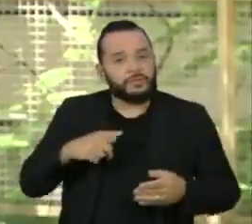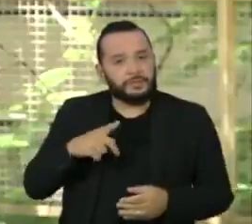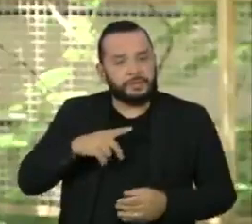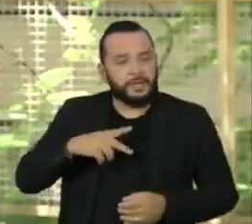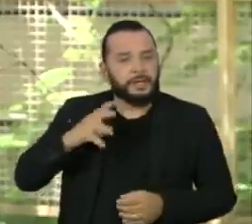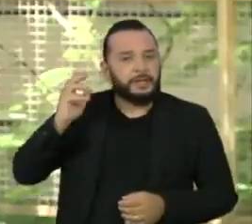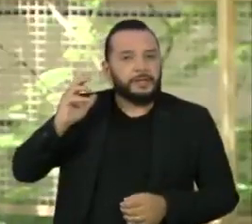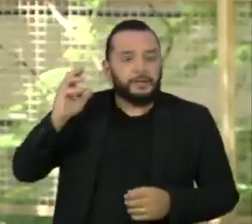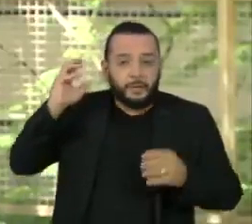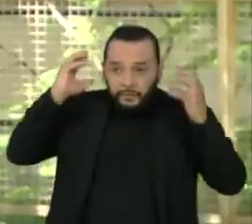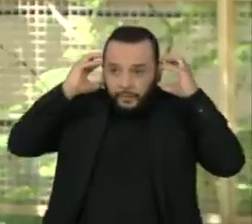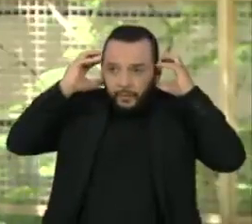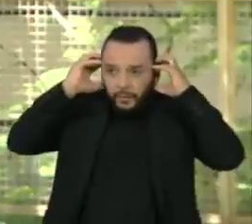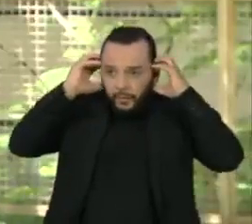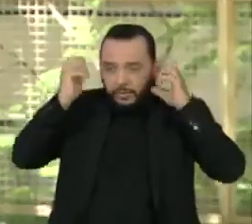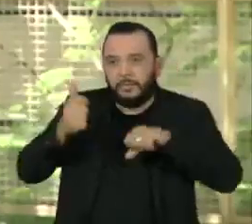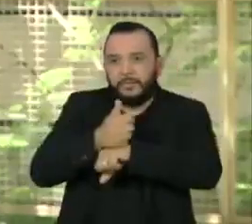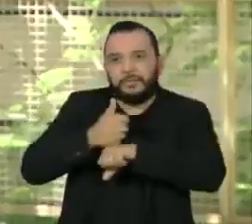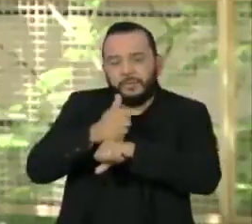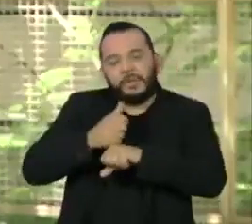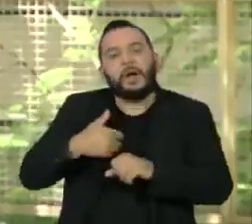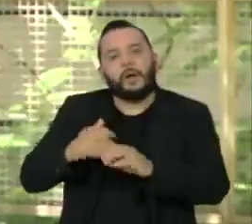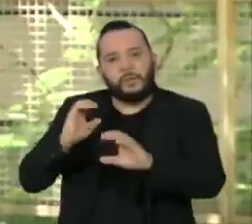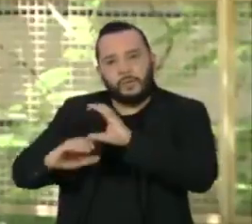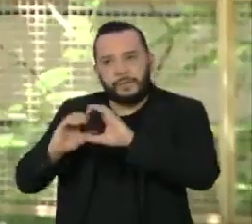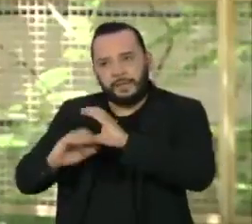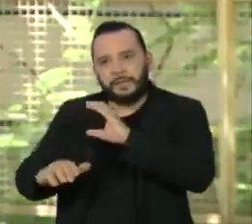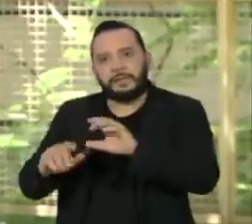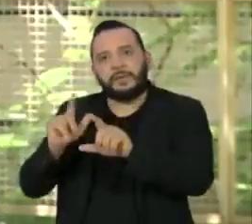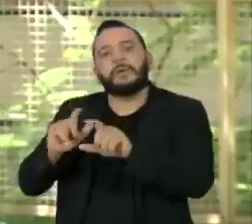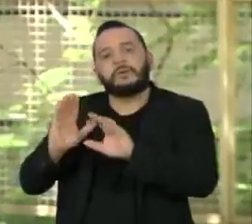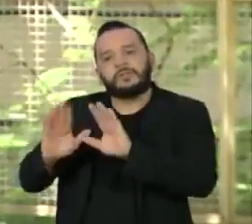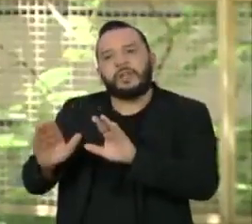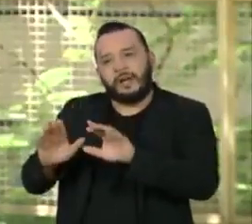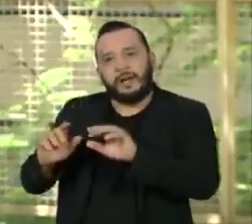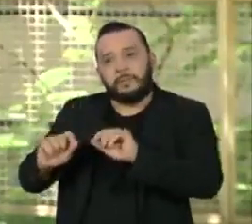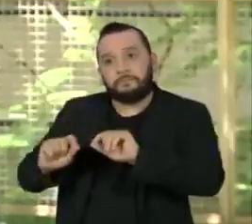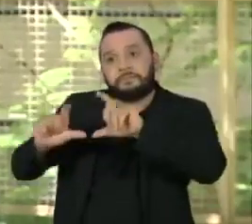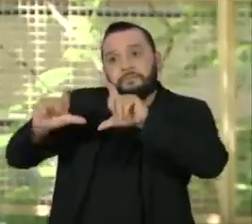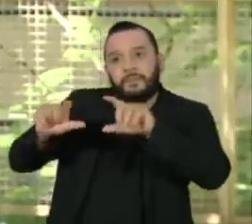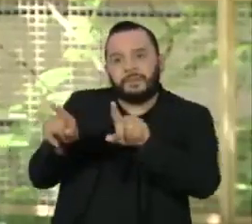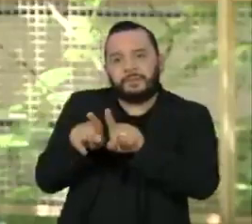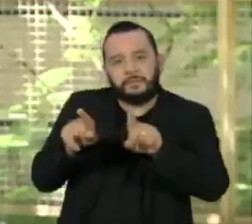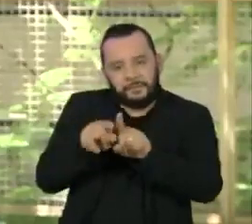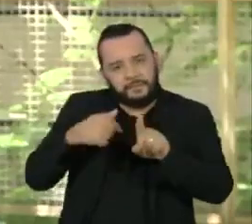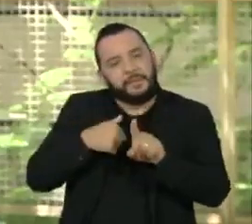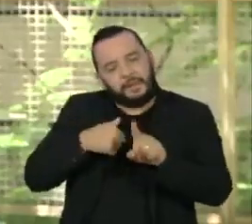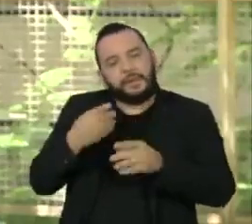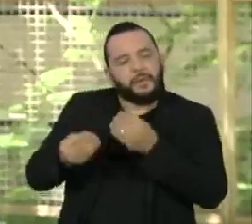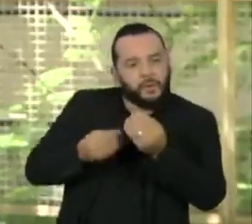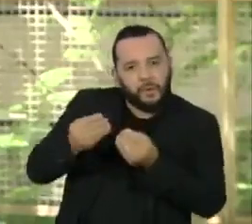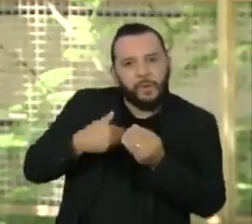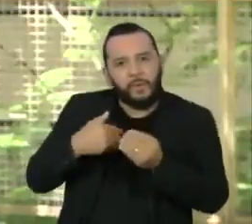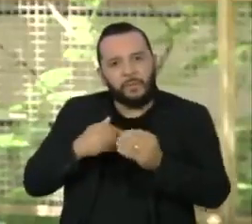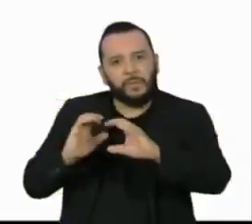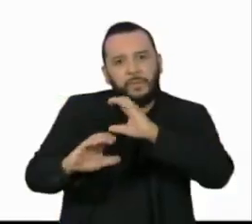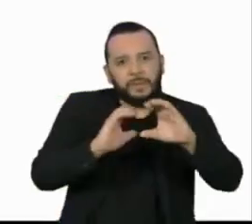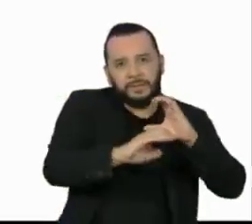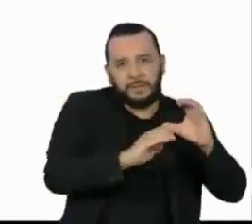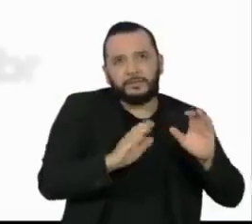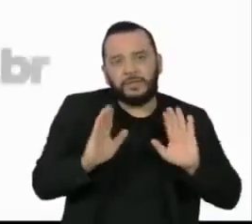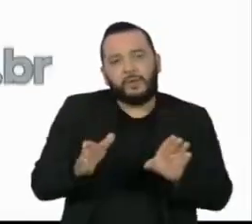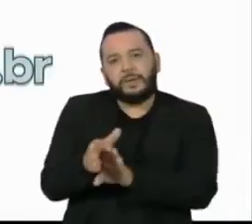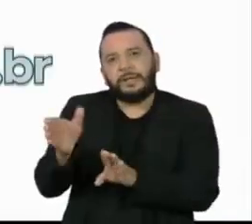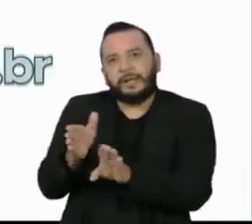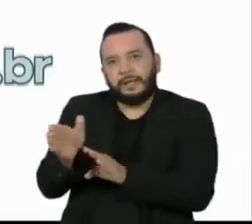especializados em comunicação aumentativa e alternativa, que orientam na identificação do melhor método para cada pessoa.